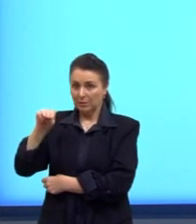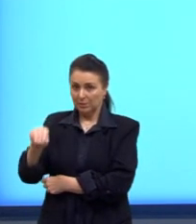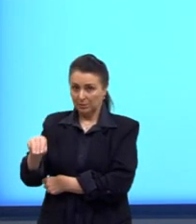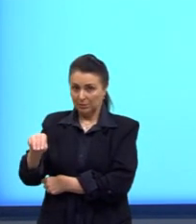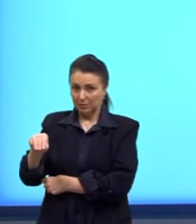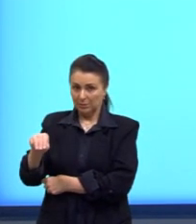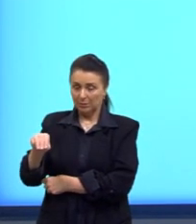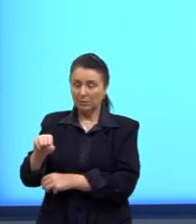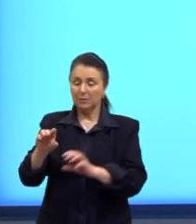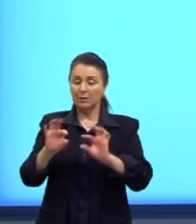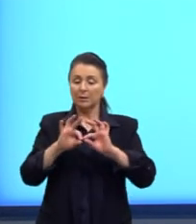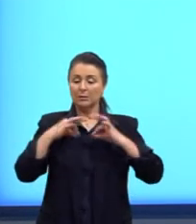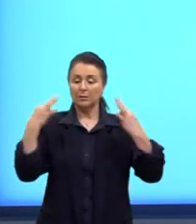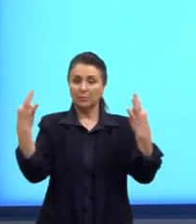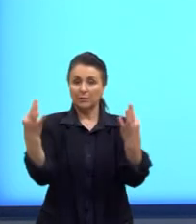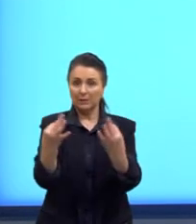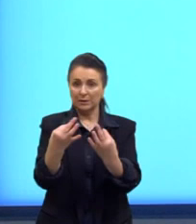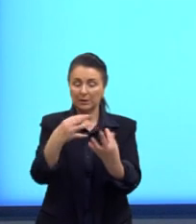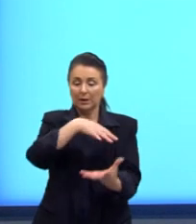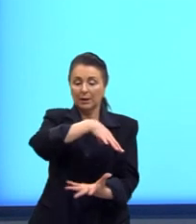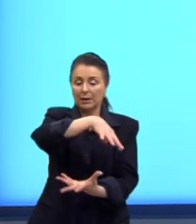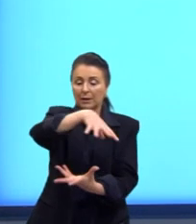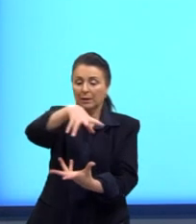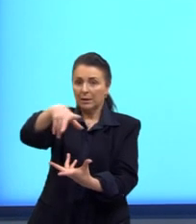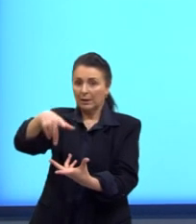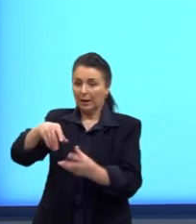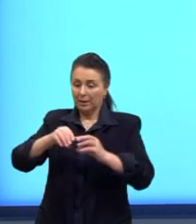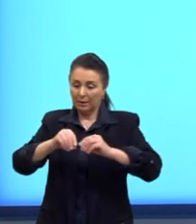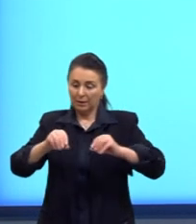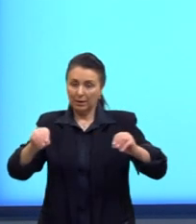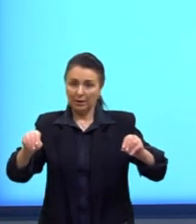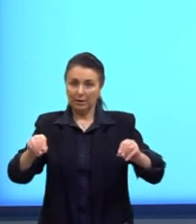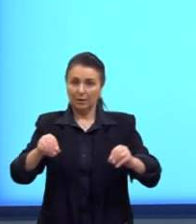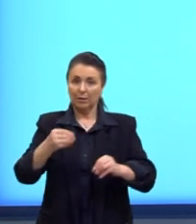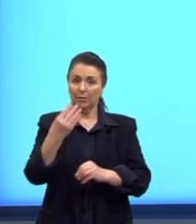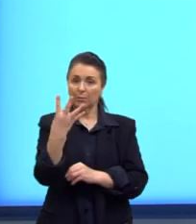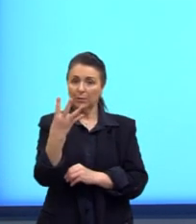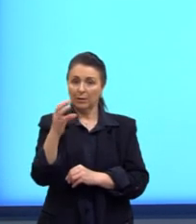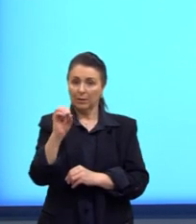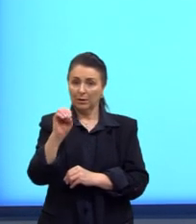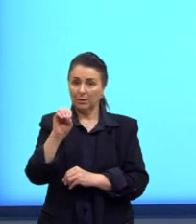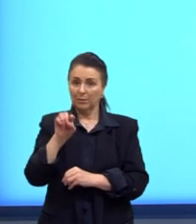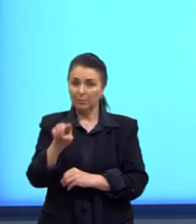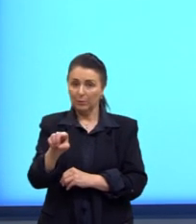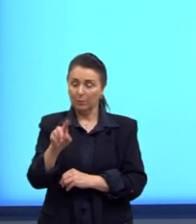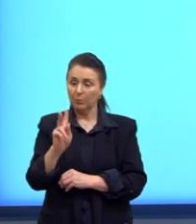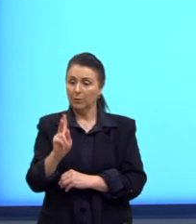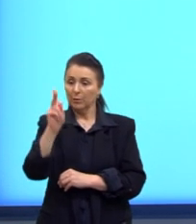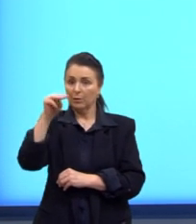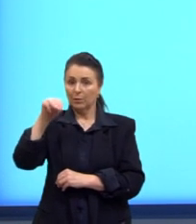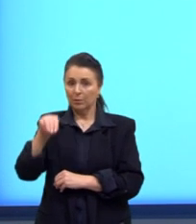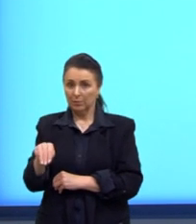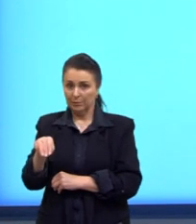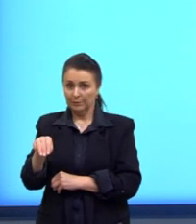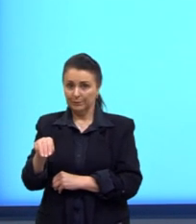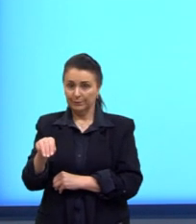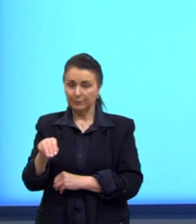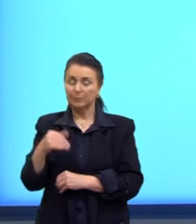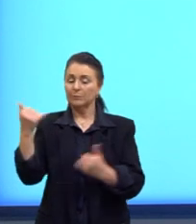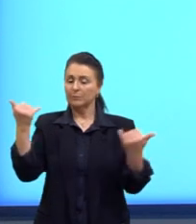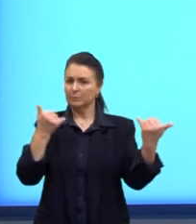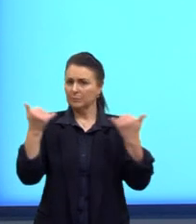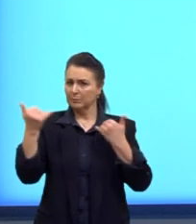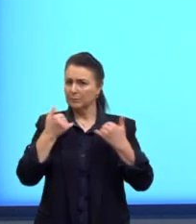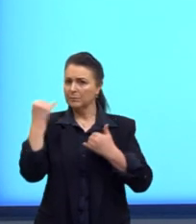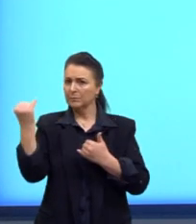circunferência da Terra, né? 40 mil quilômetros. Então, aqui, destaquei essas informações e